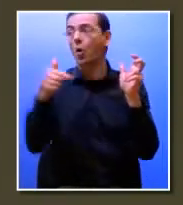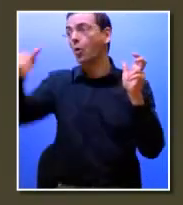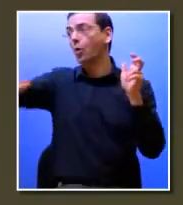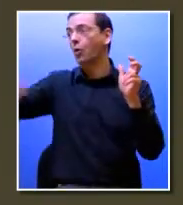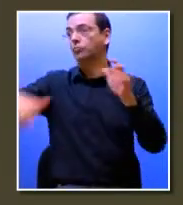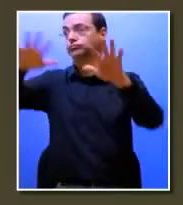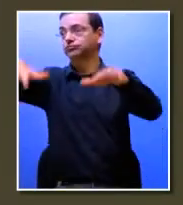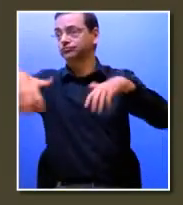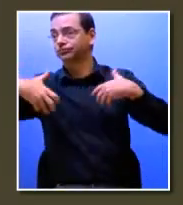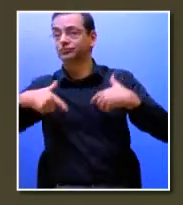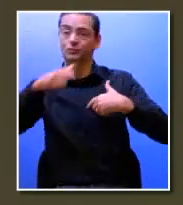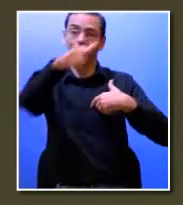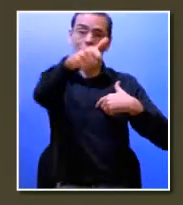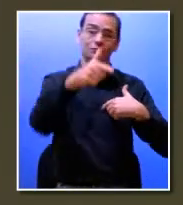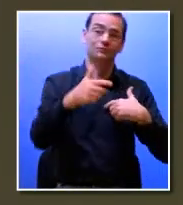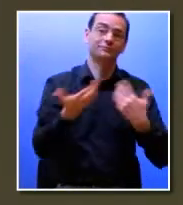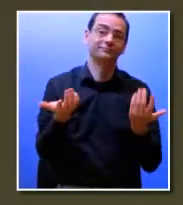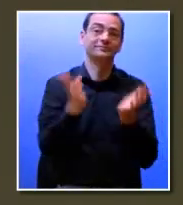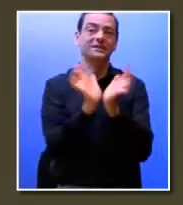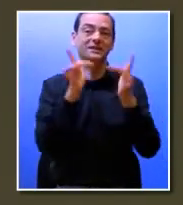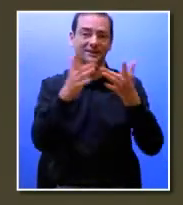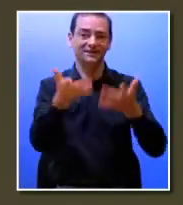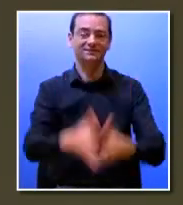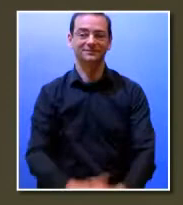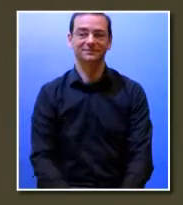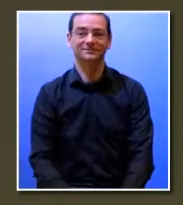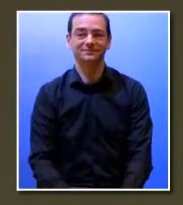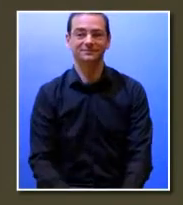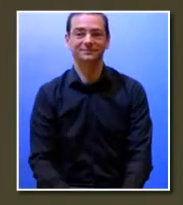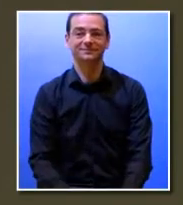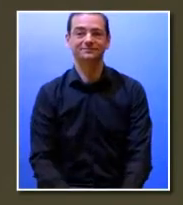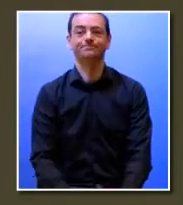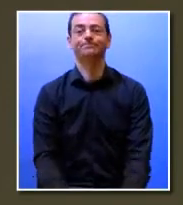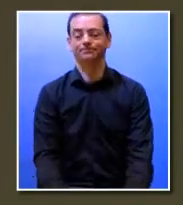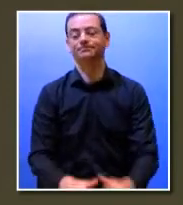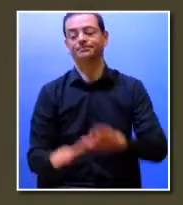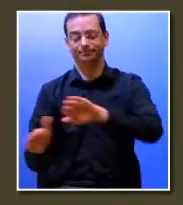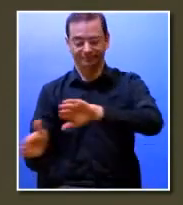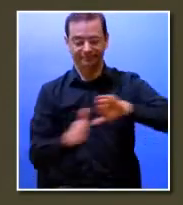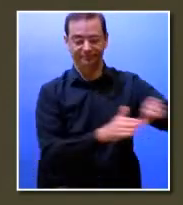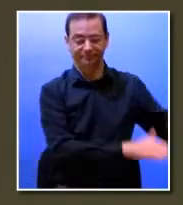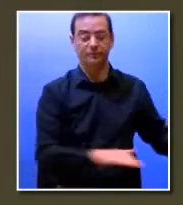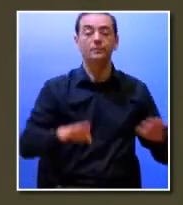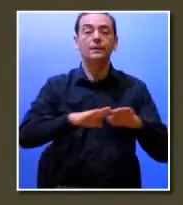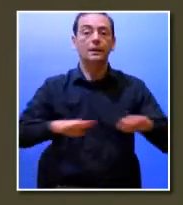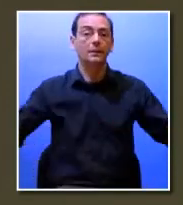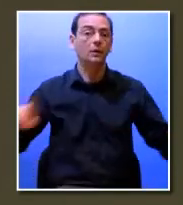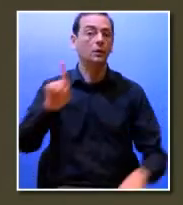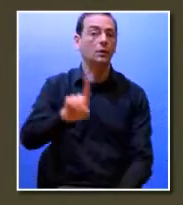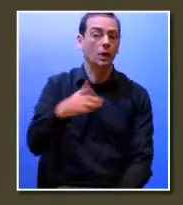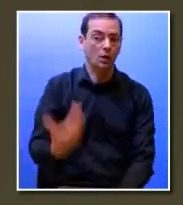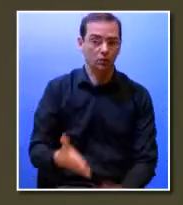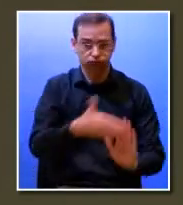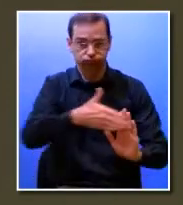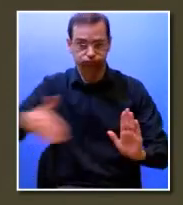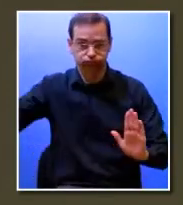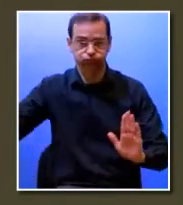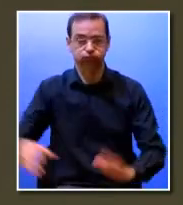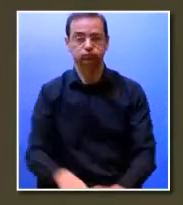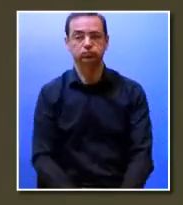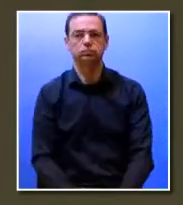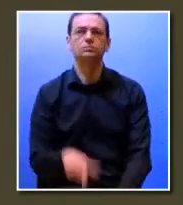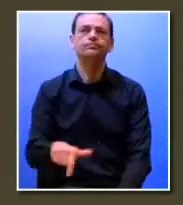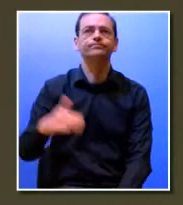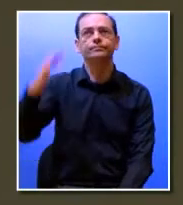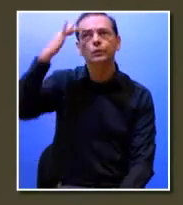os tais que nos estão a seguir através da internet. Passamos então ao primeiro painel. não é só